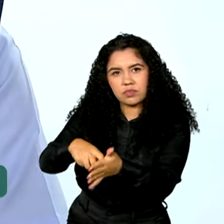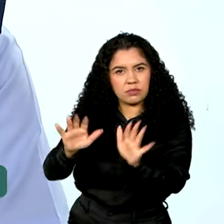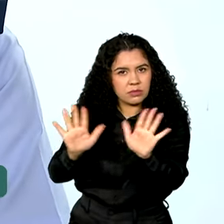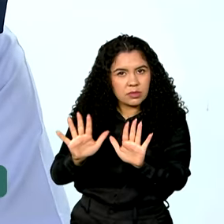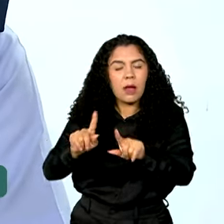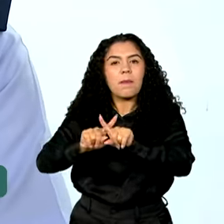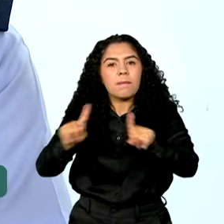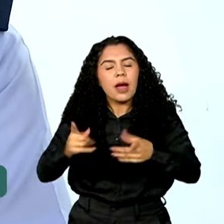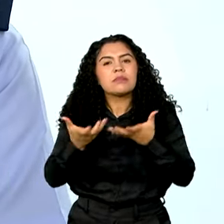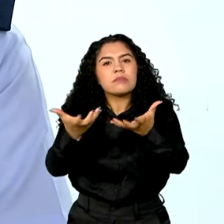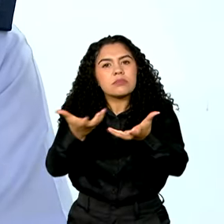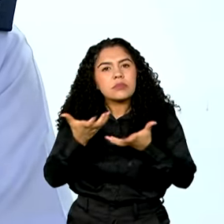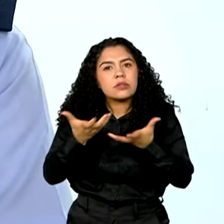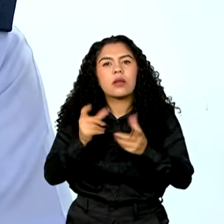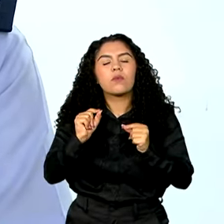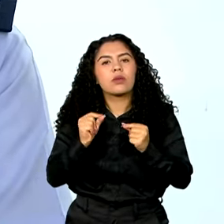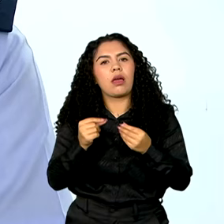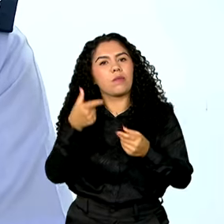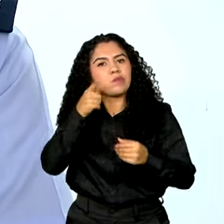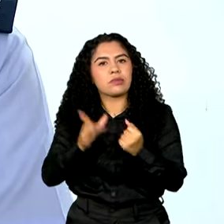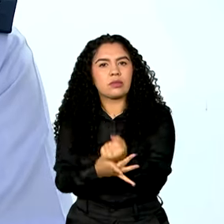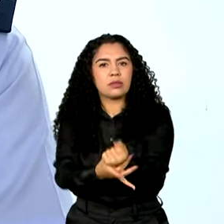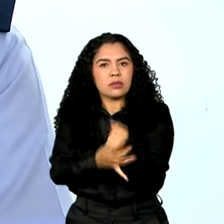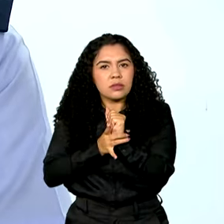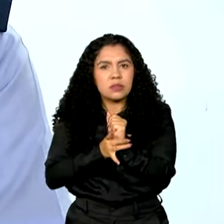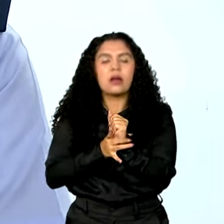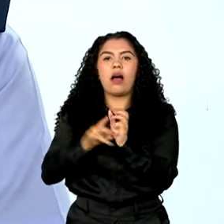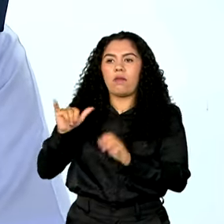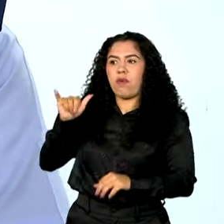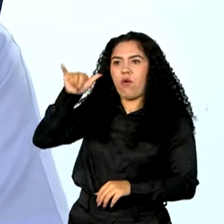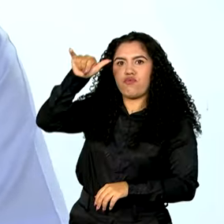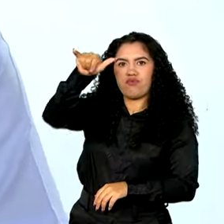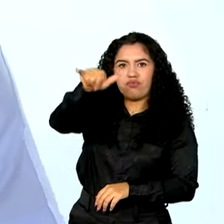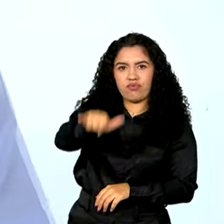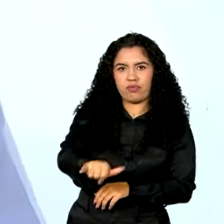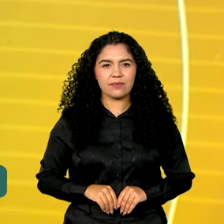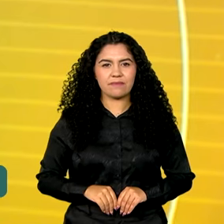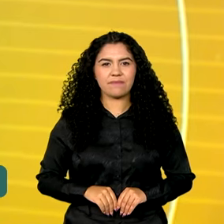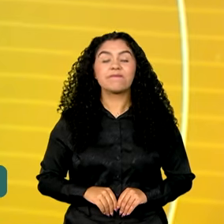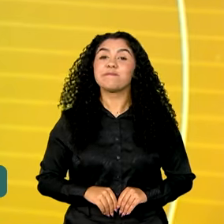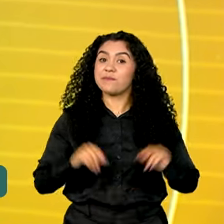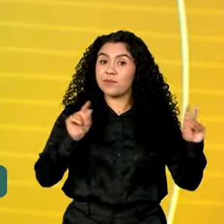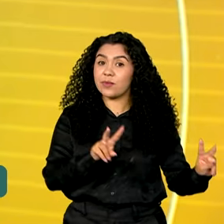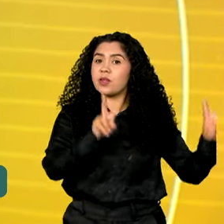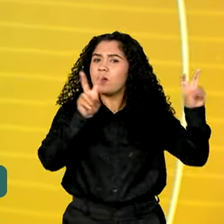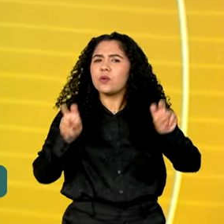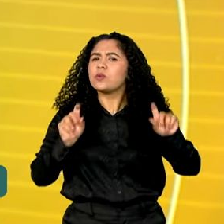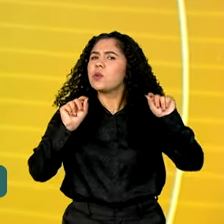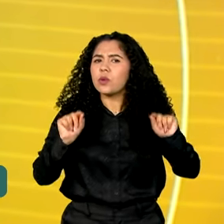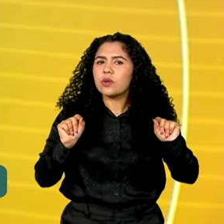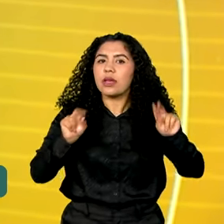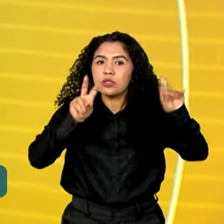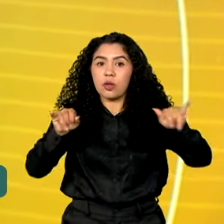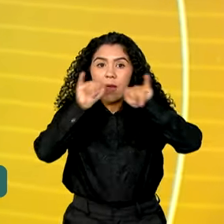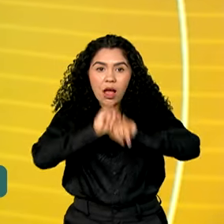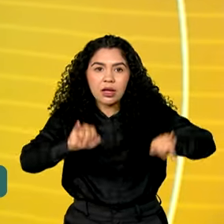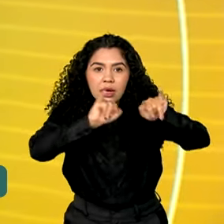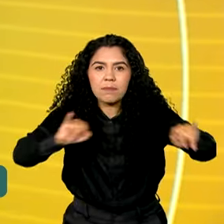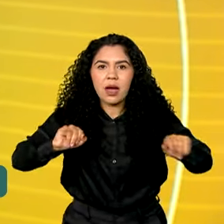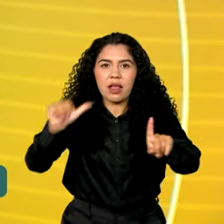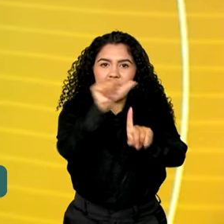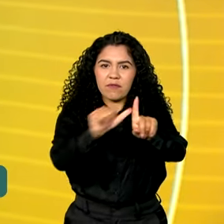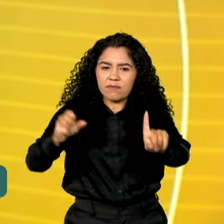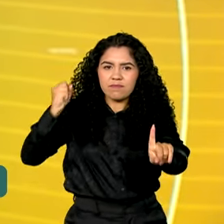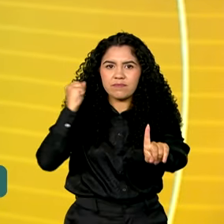buscando entregar segurança no transporte aéreo da nossa sociedade. O assunto agora é a campanha Feminicídio